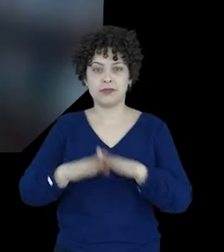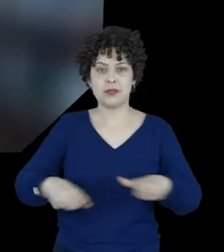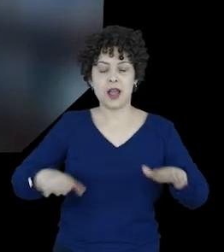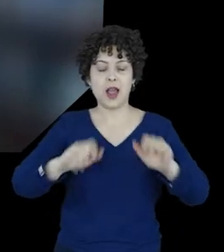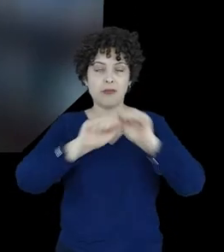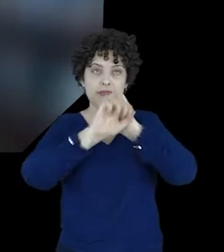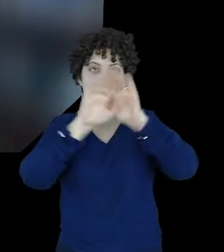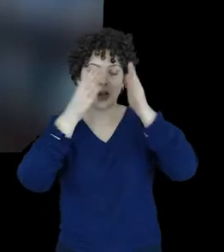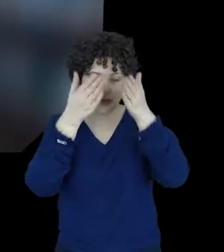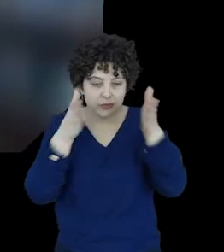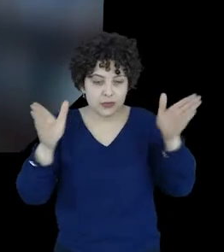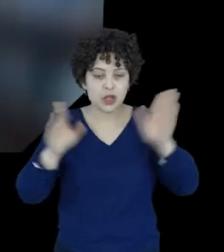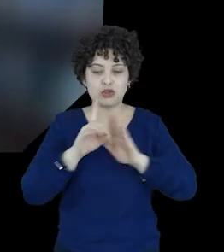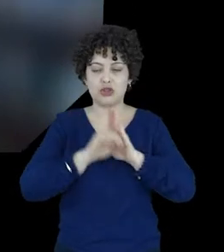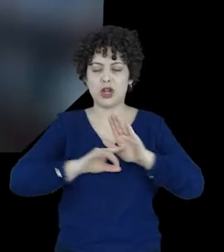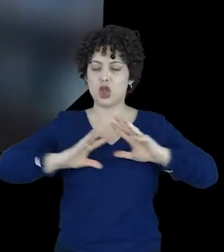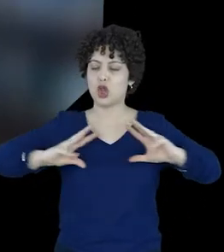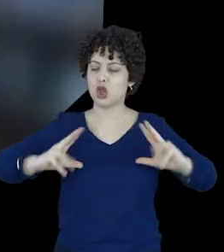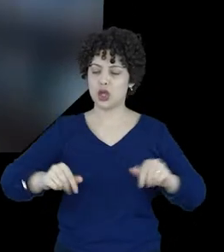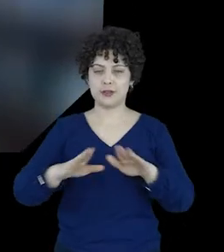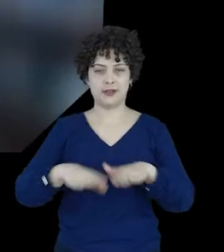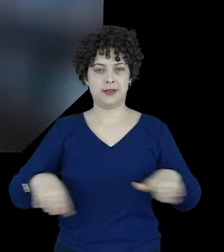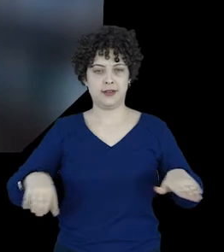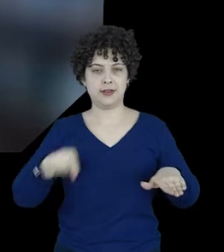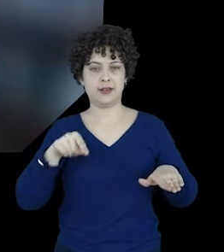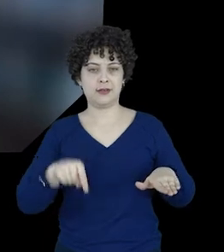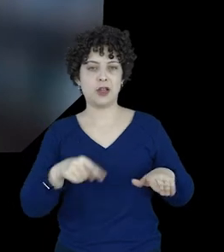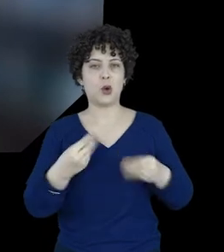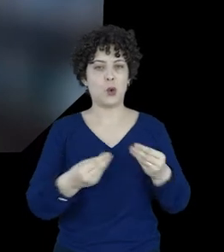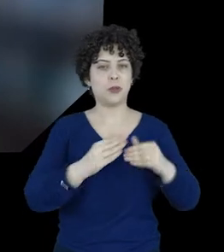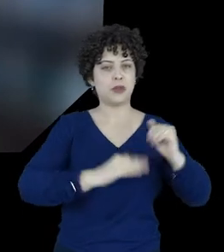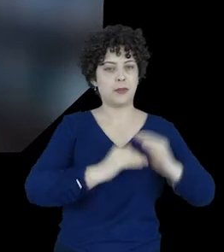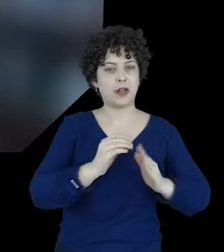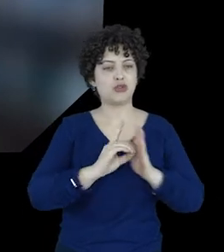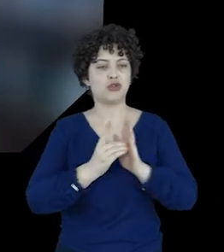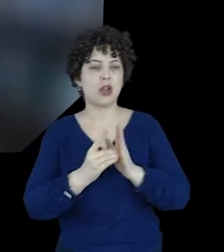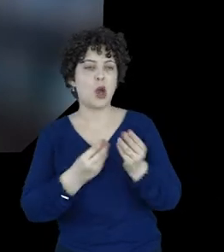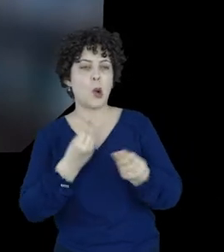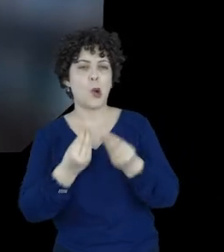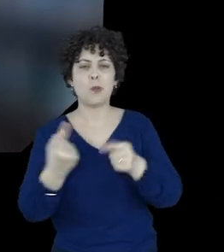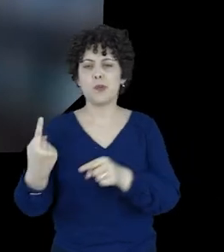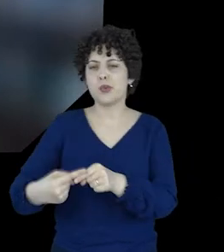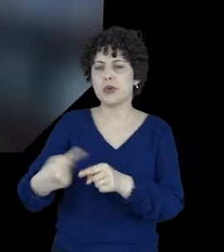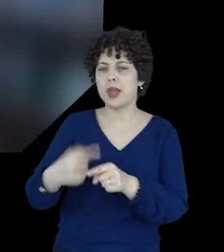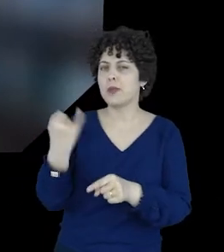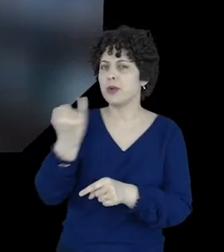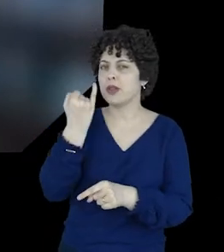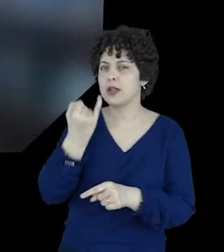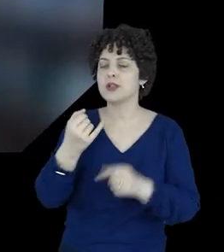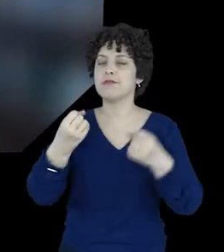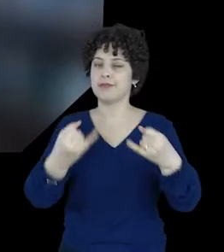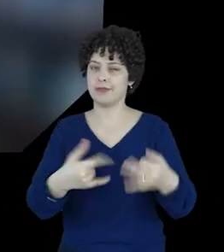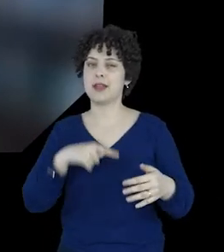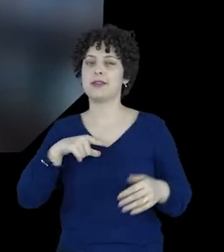a compreensão de todos os direitos das crianças quanto à sua aplicação ao ambiente digital e de por que são importantes.